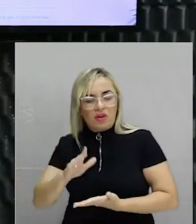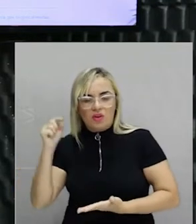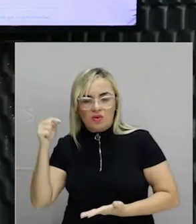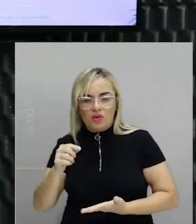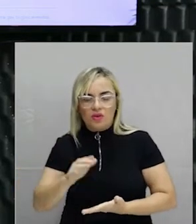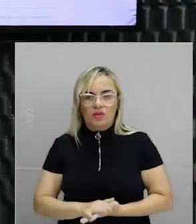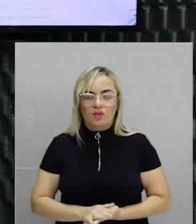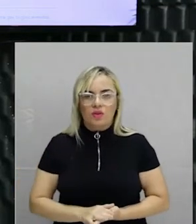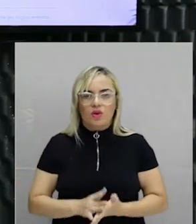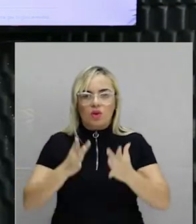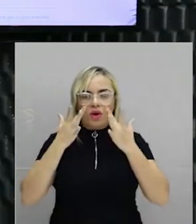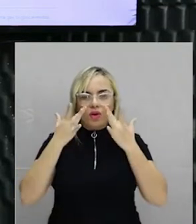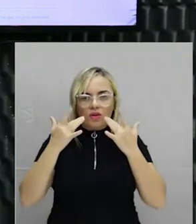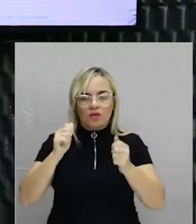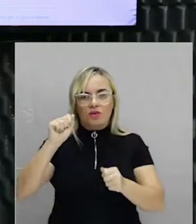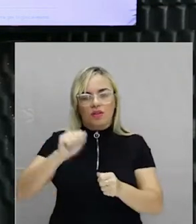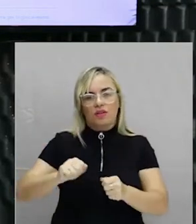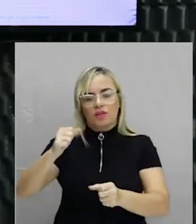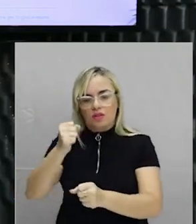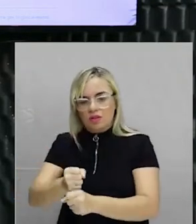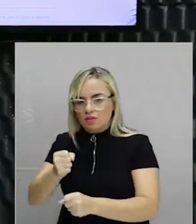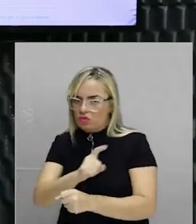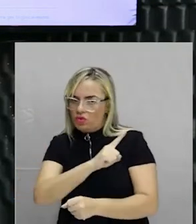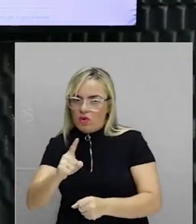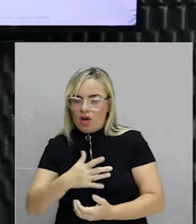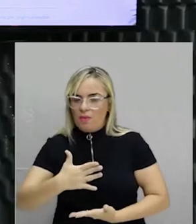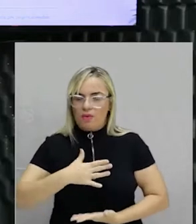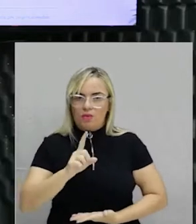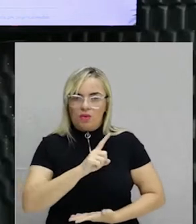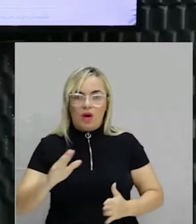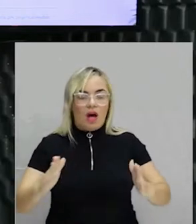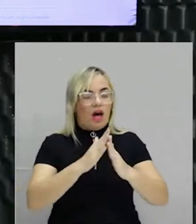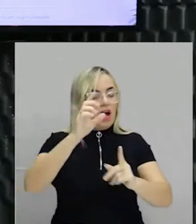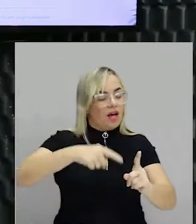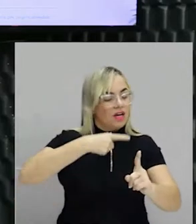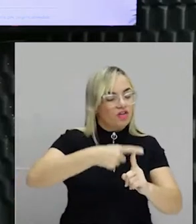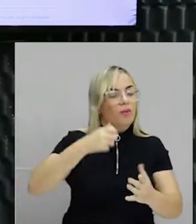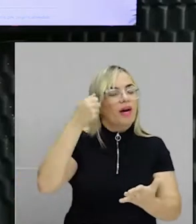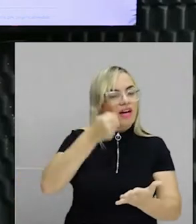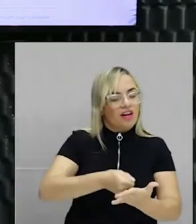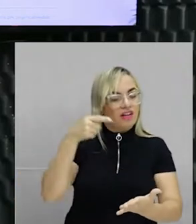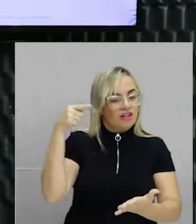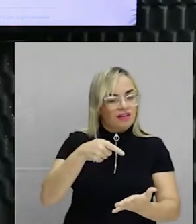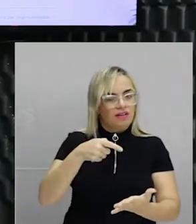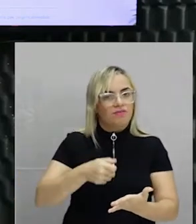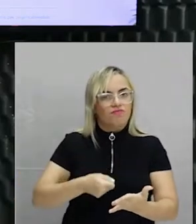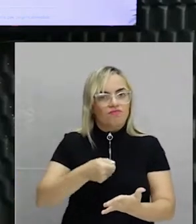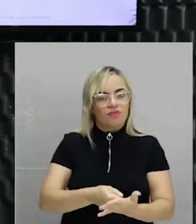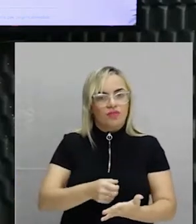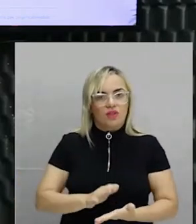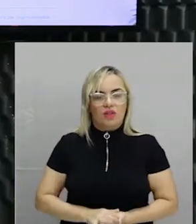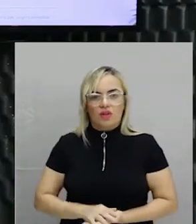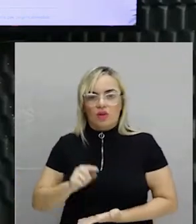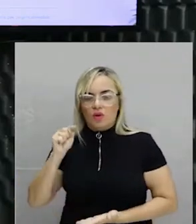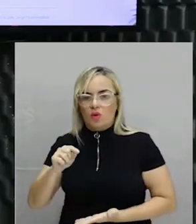não era dele. Como assim? Se a igreja estava pagando, a obra era dela, concepção da época. Então, o artista não escrevia